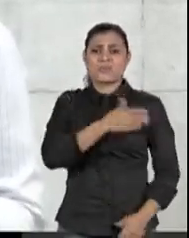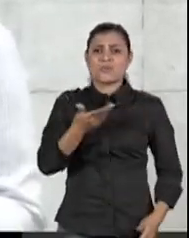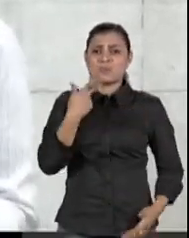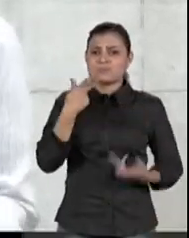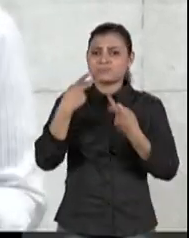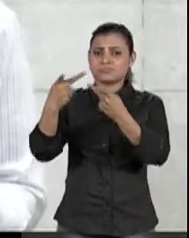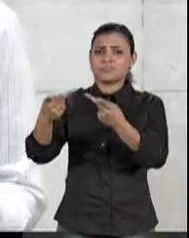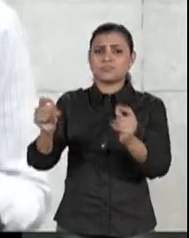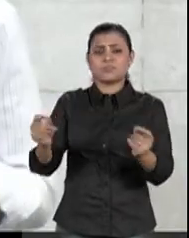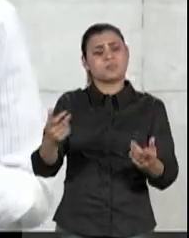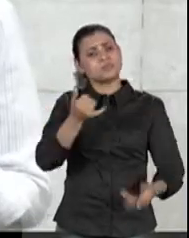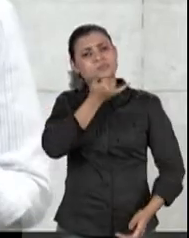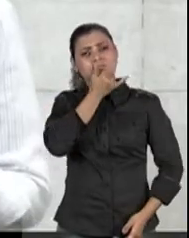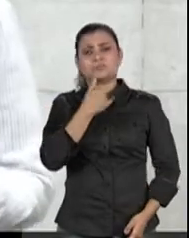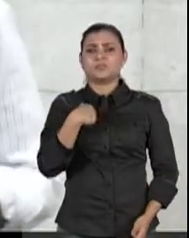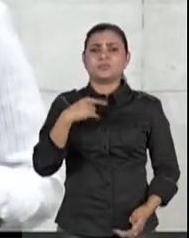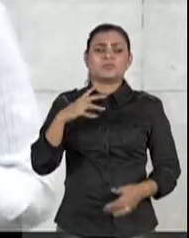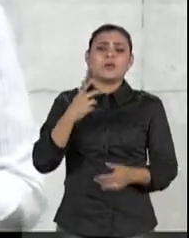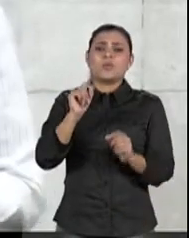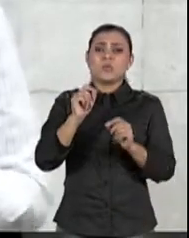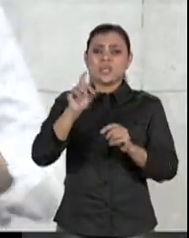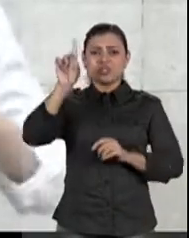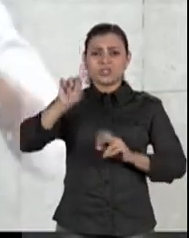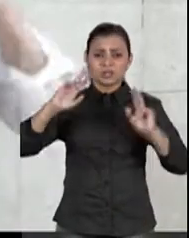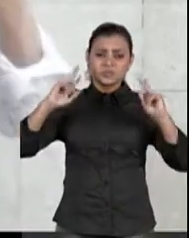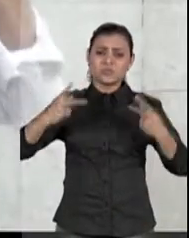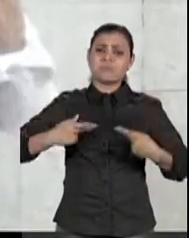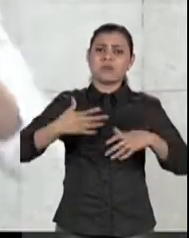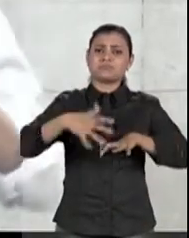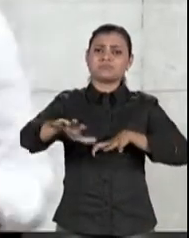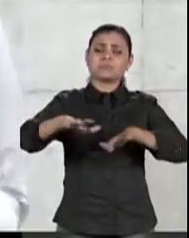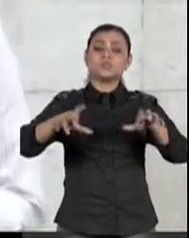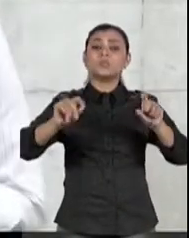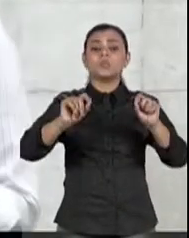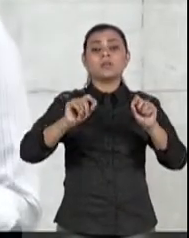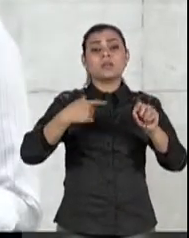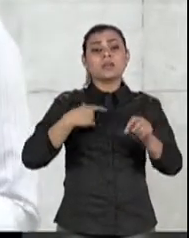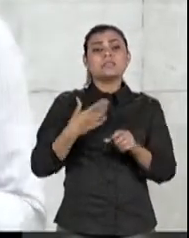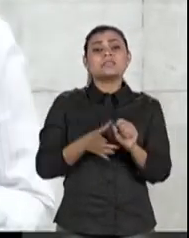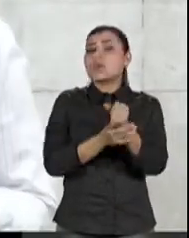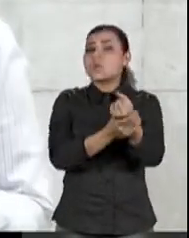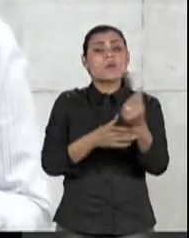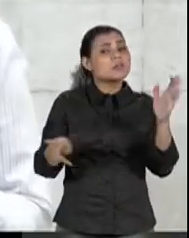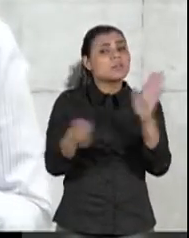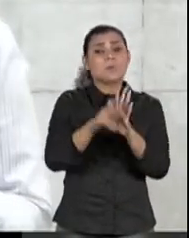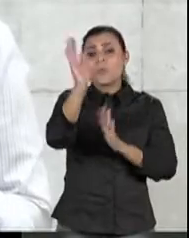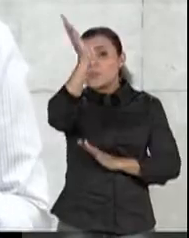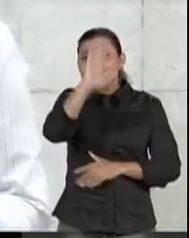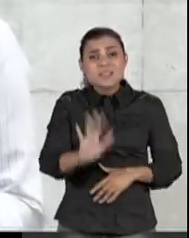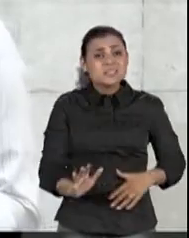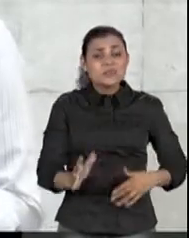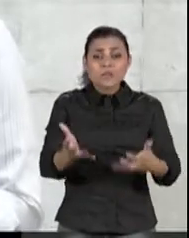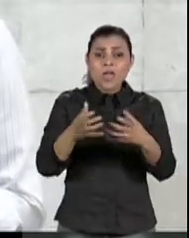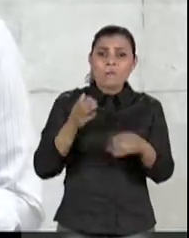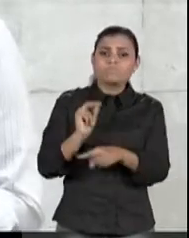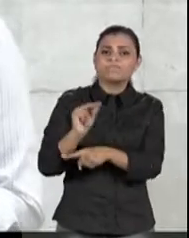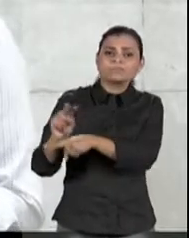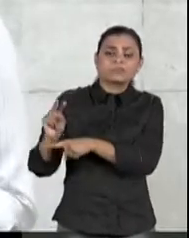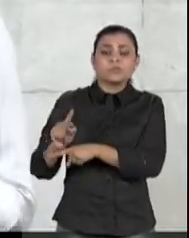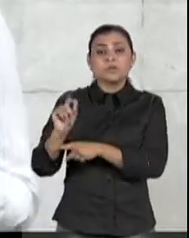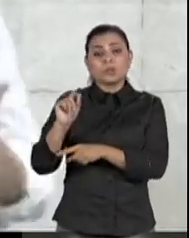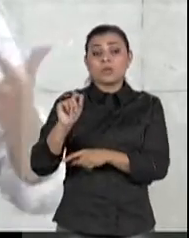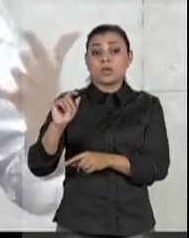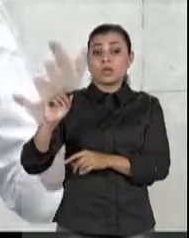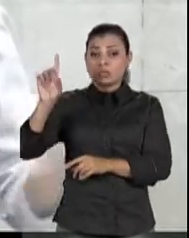nossas tragédias é ignorar a centralidade dos direitos humanos para a segurança pública no Brasil. Aproximar a polícia dos direitos humanos é